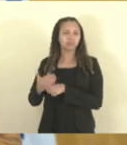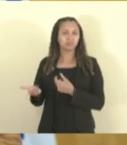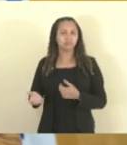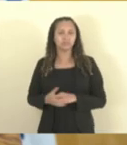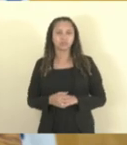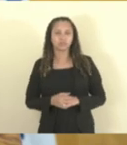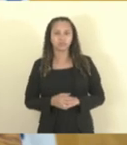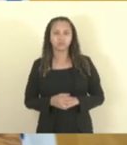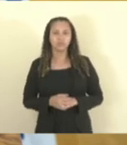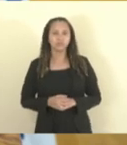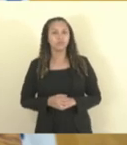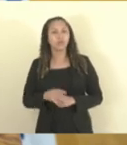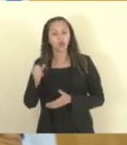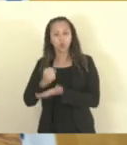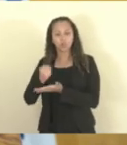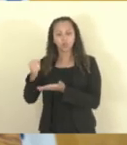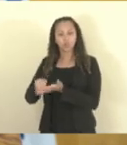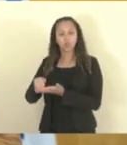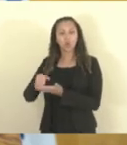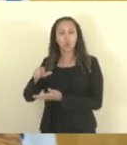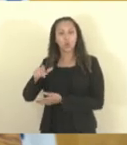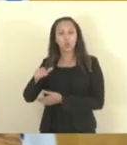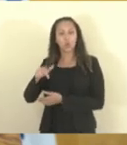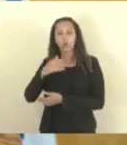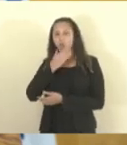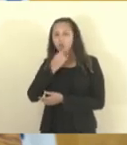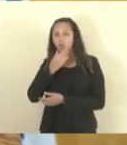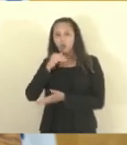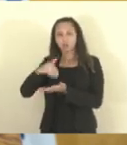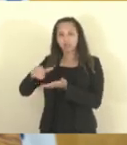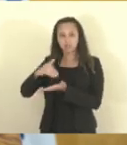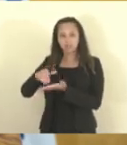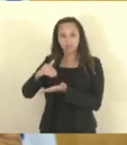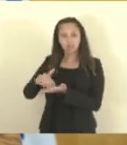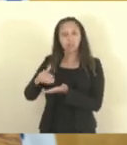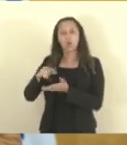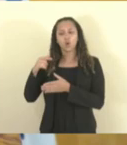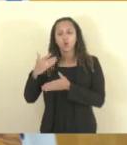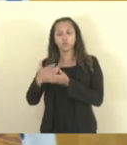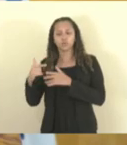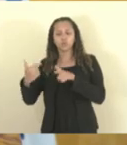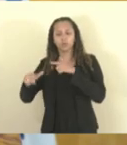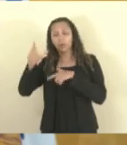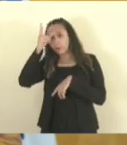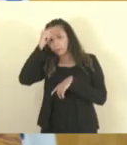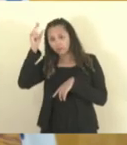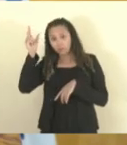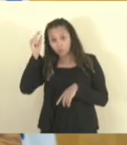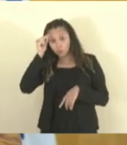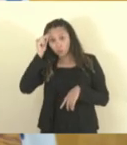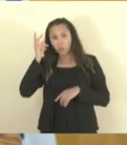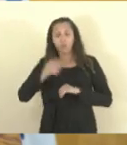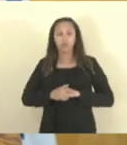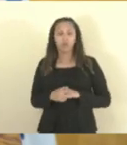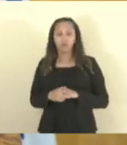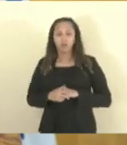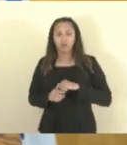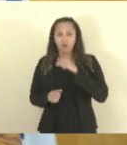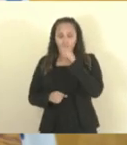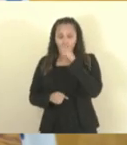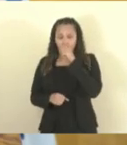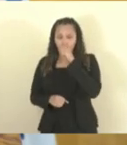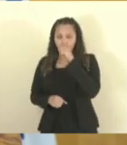Colocou o irmão na Secretaria de Turismo, se encheu de emprego na Prefeitura, dos favores do sistema,